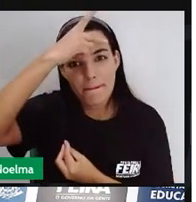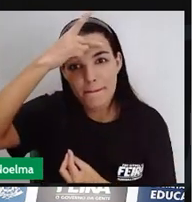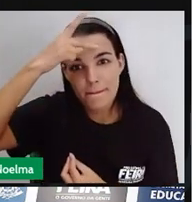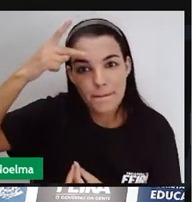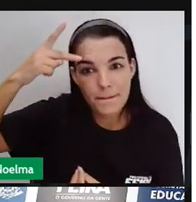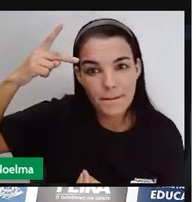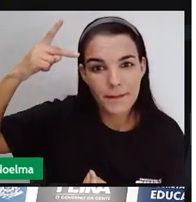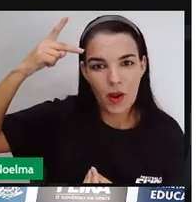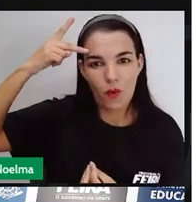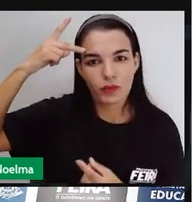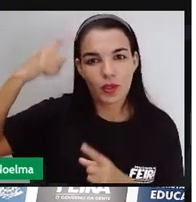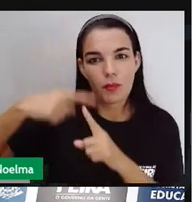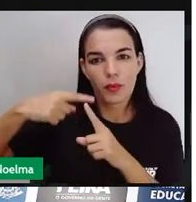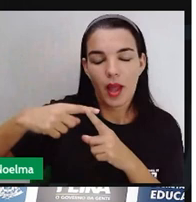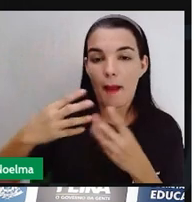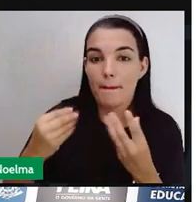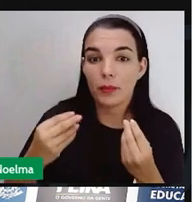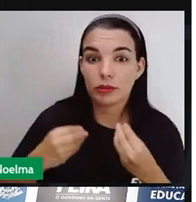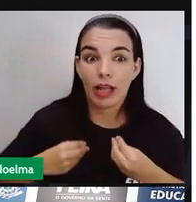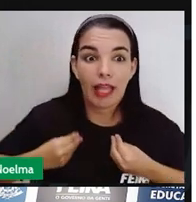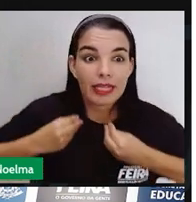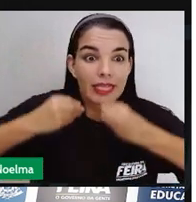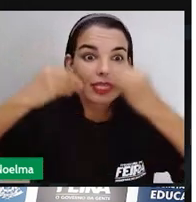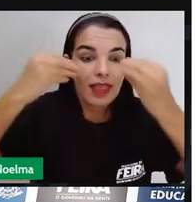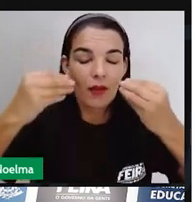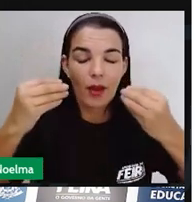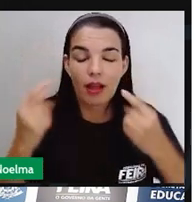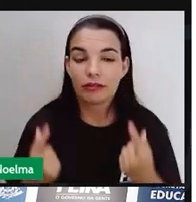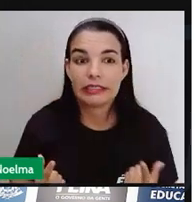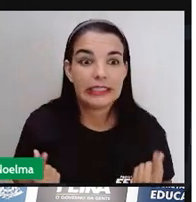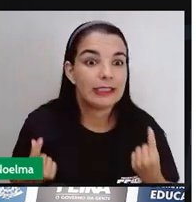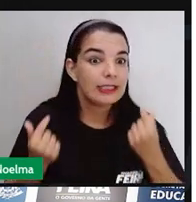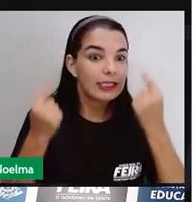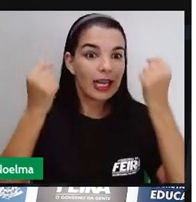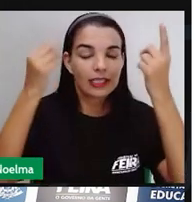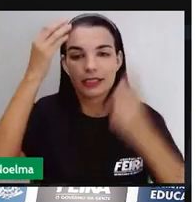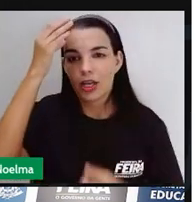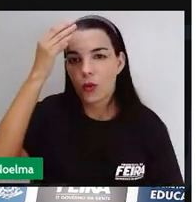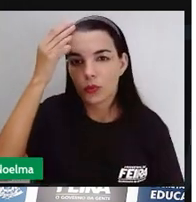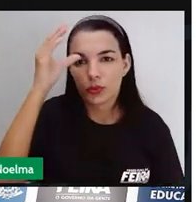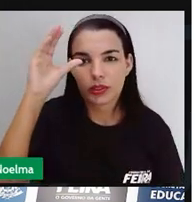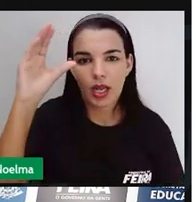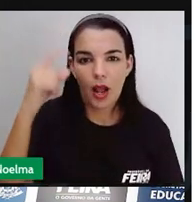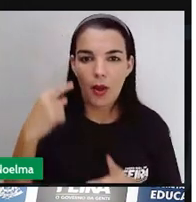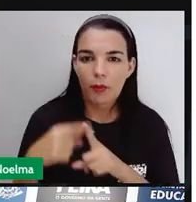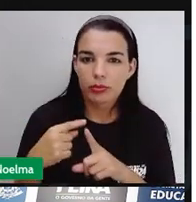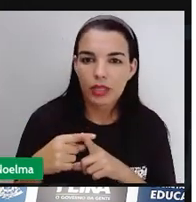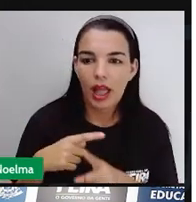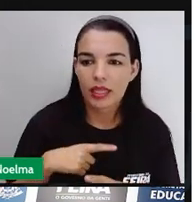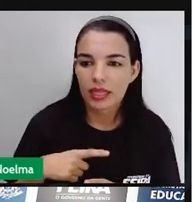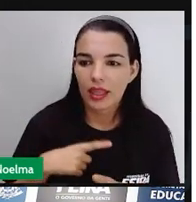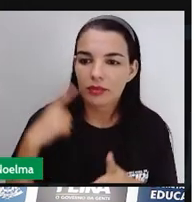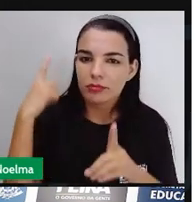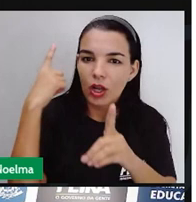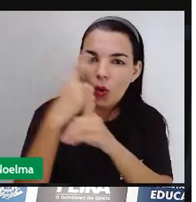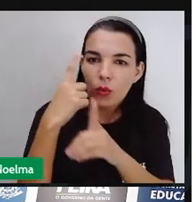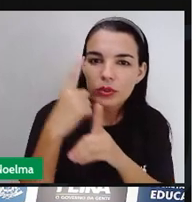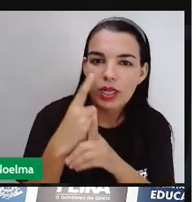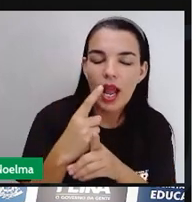promoveu uma grande riqueza cultural, porque aí nós teríamos a cultura indígena, teríamos a